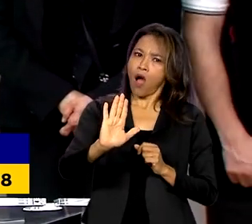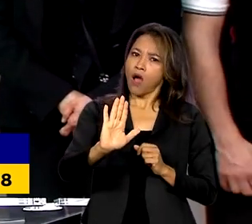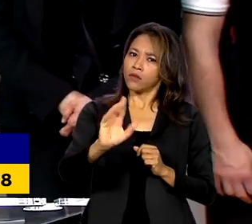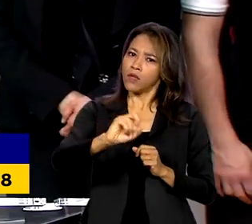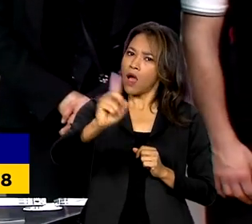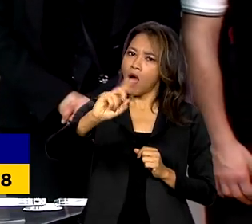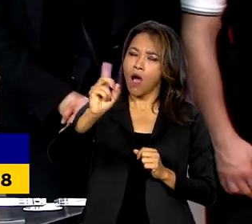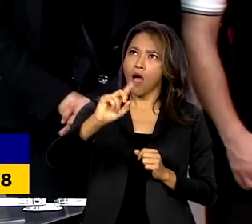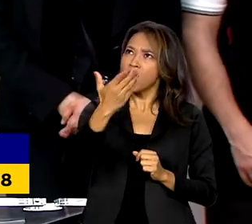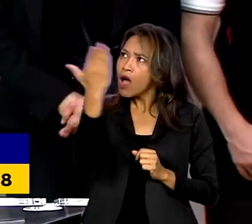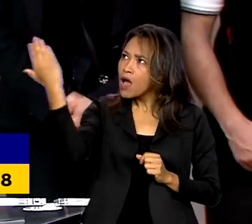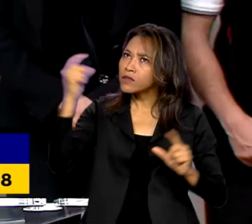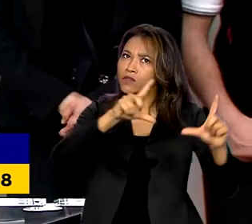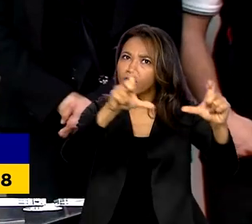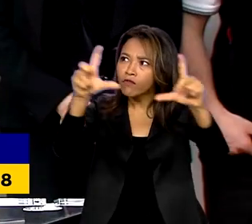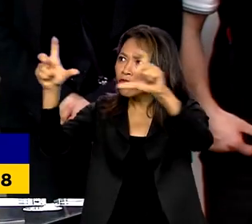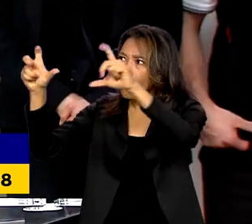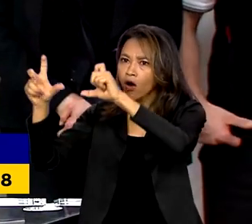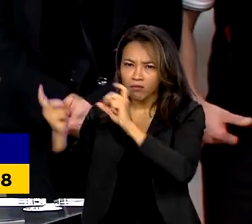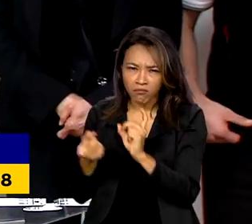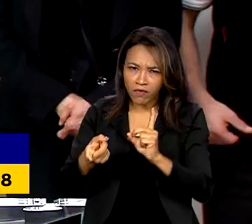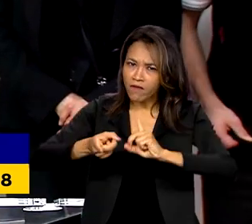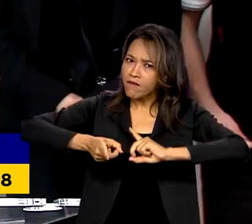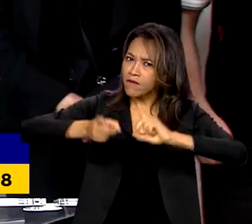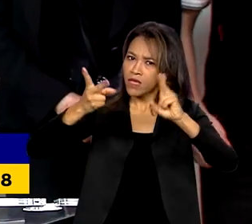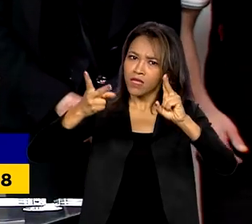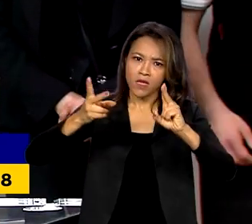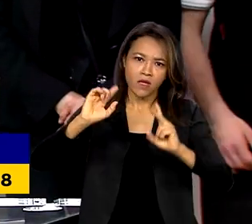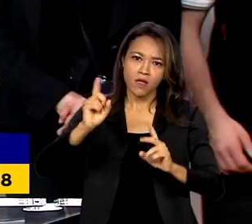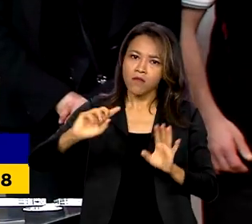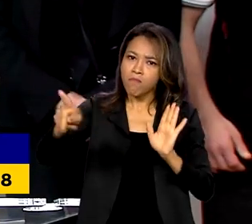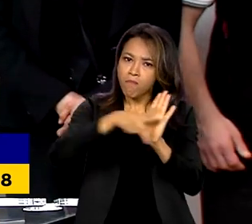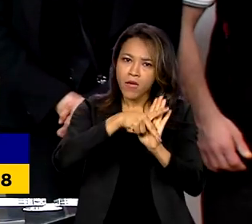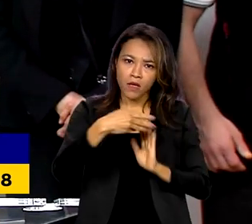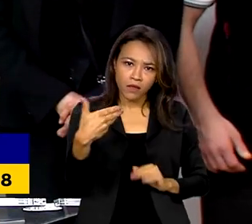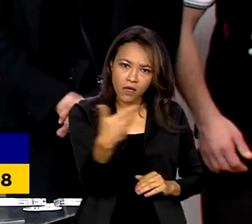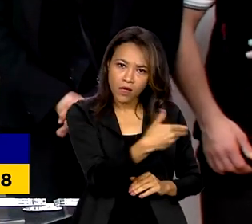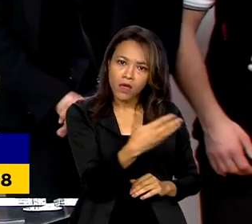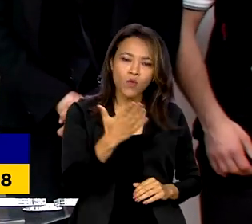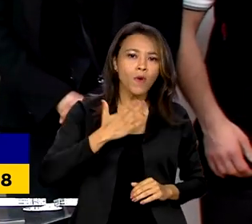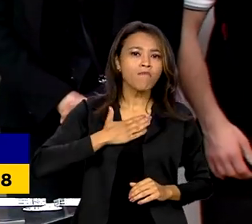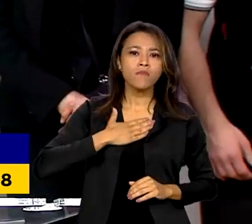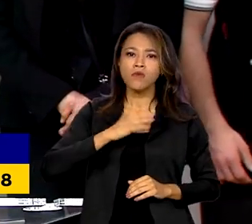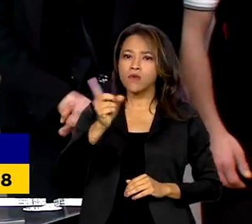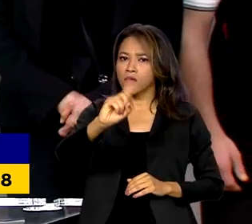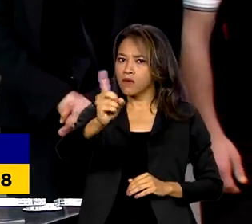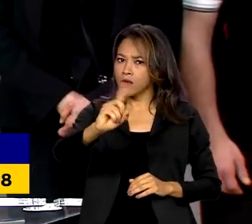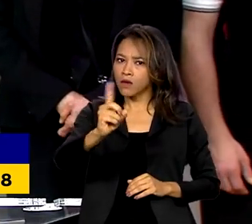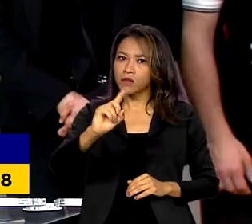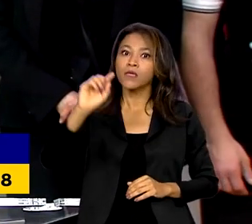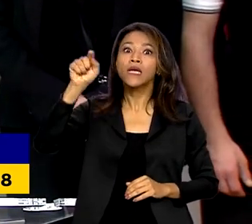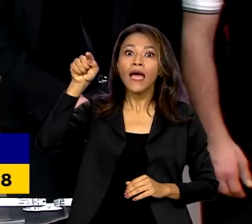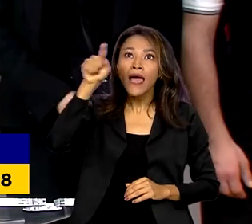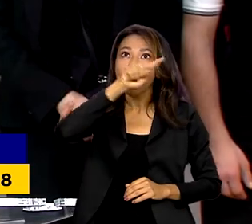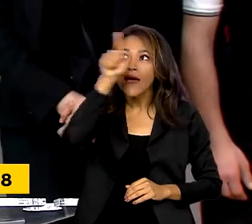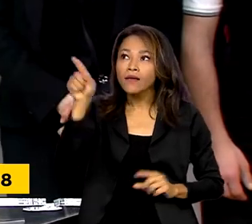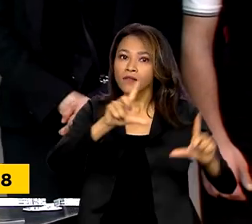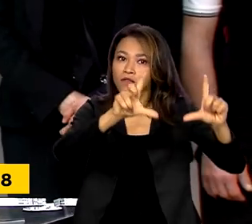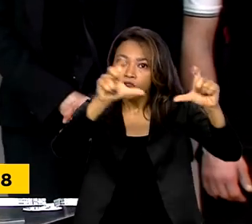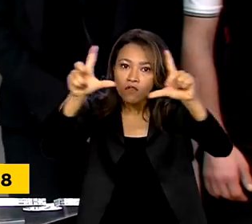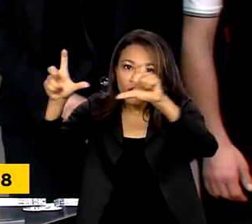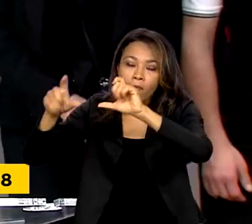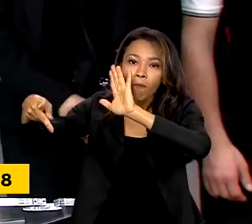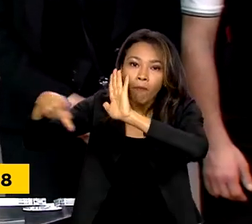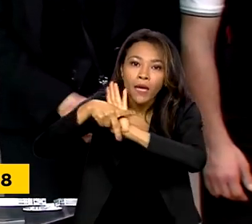que não, essas fotografias não eram deles e nem eram minhas mais. Essas fotografias eram do Brasil. Nós